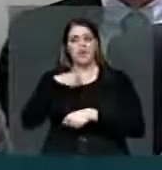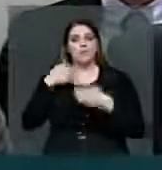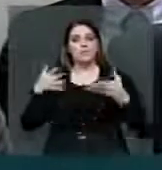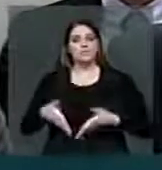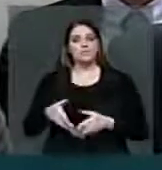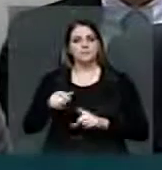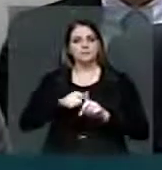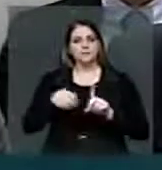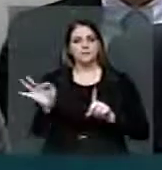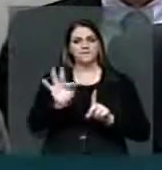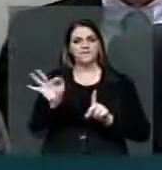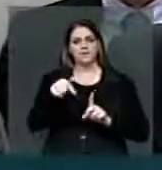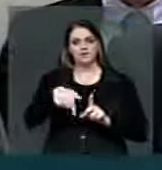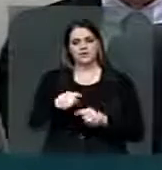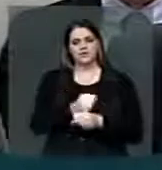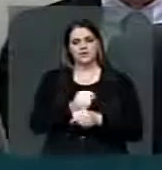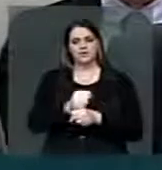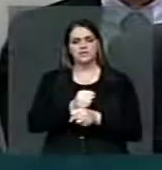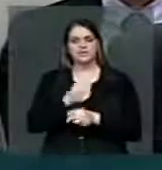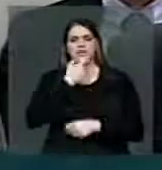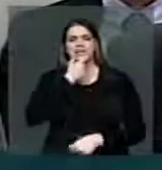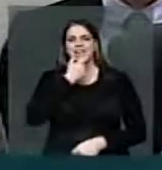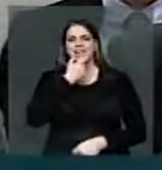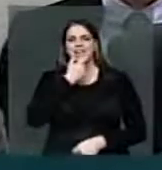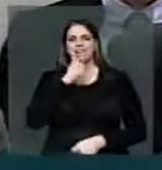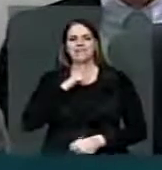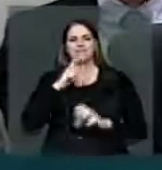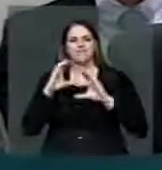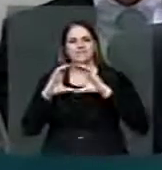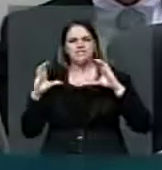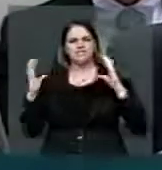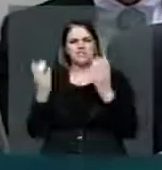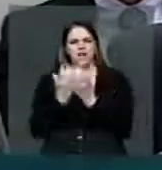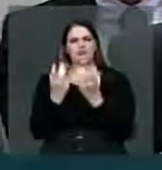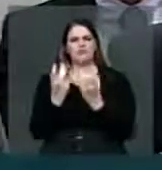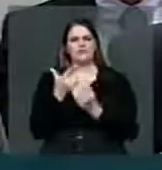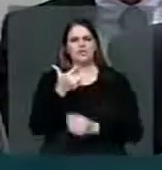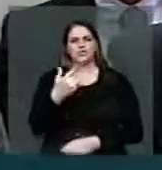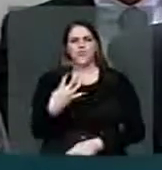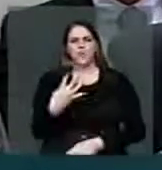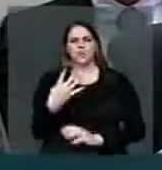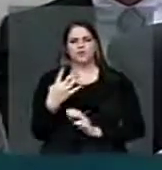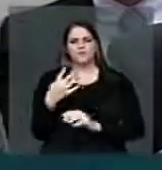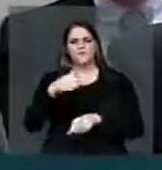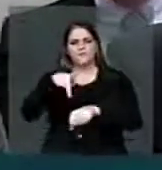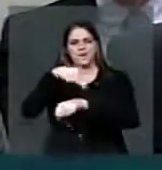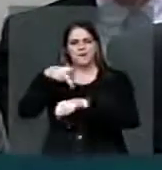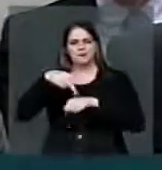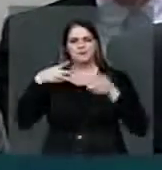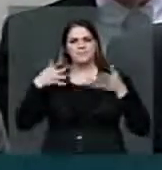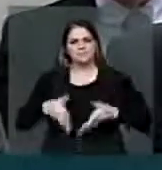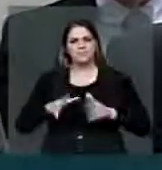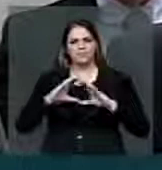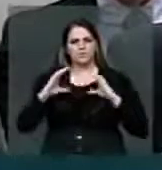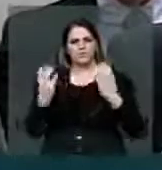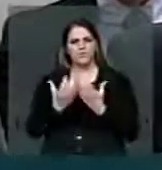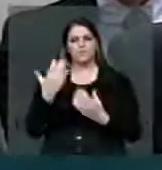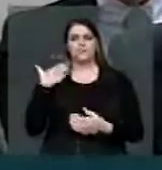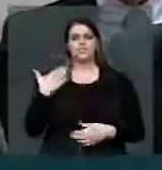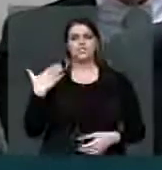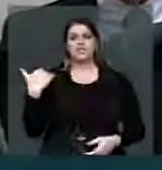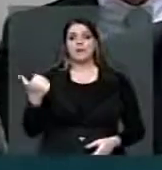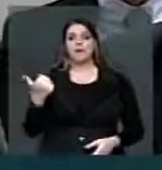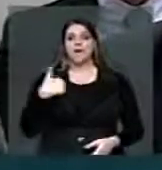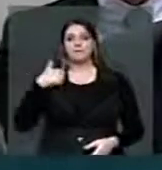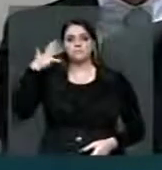em fevereiro desse ano, de um seminário na Inglaterra, com um representante de 24 países diferentes, e eu fui chamado